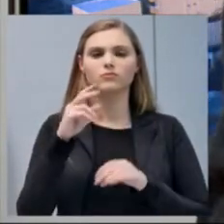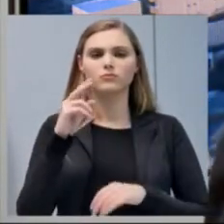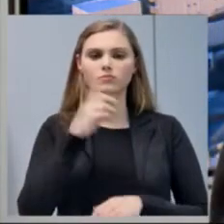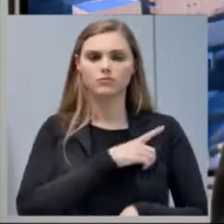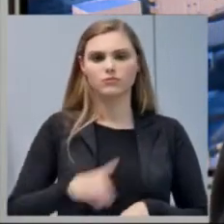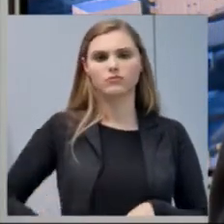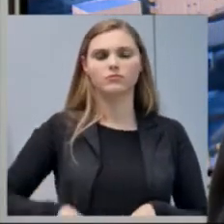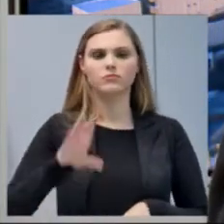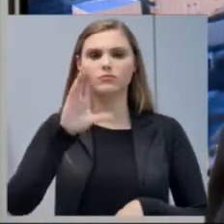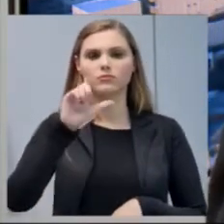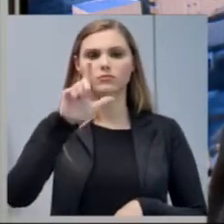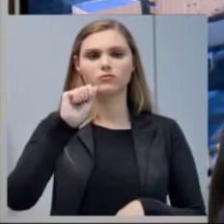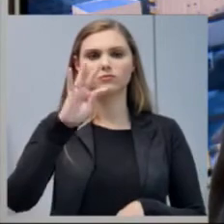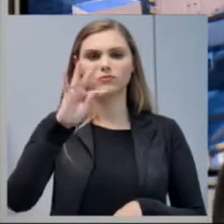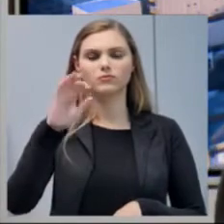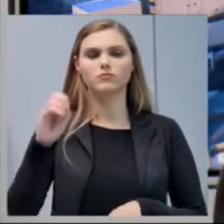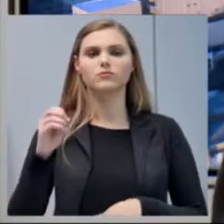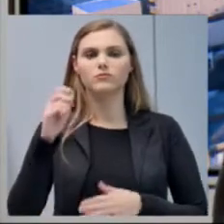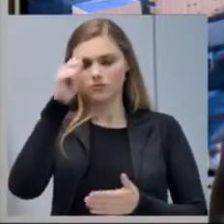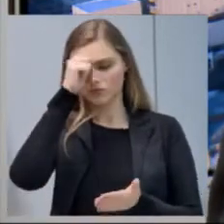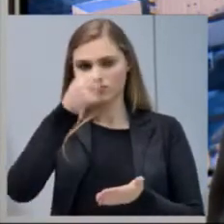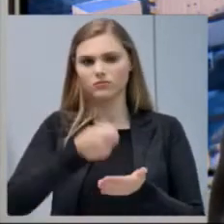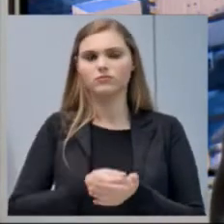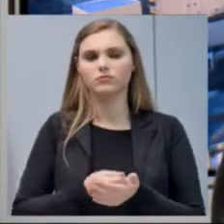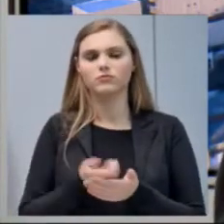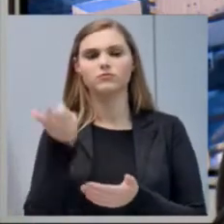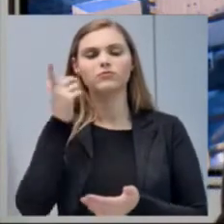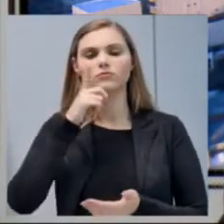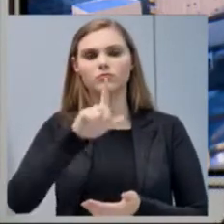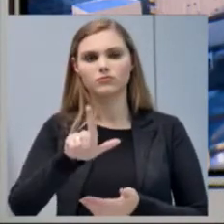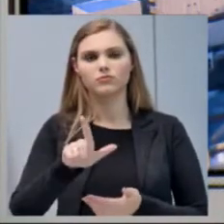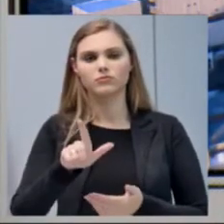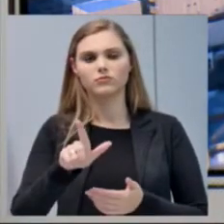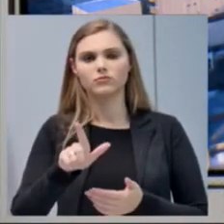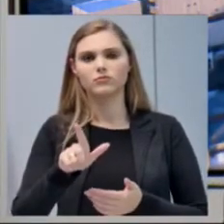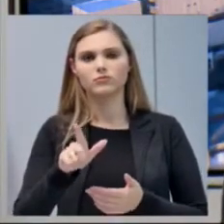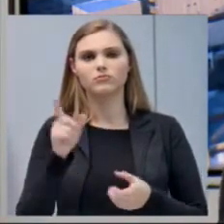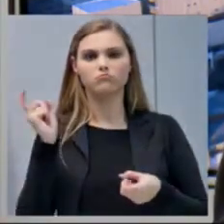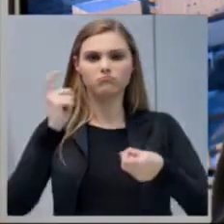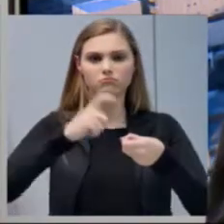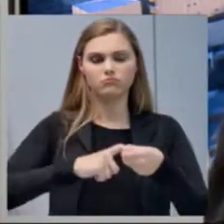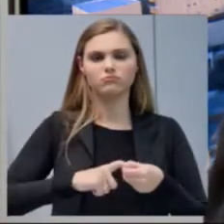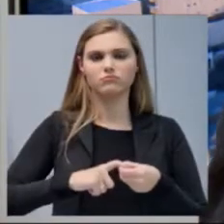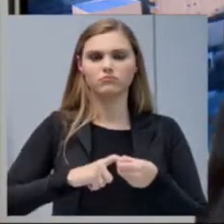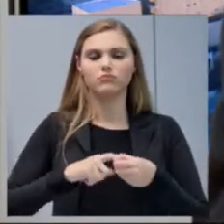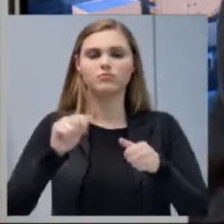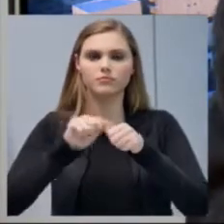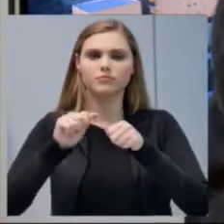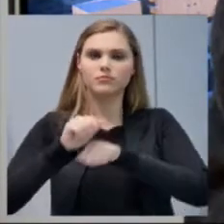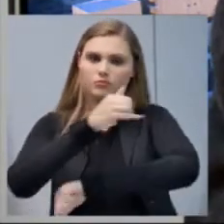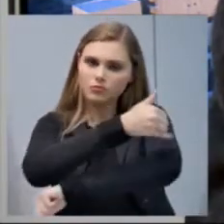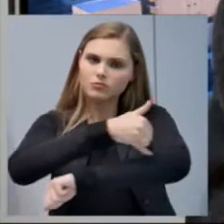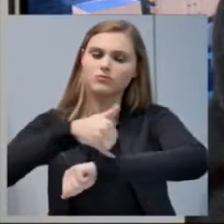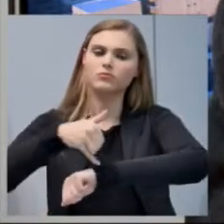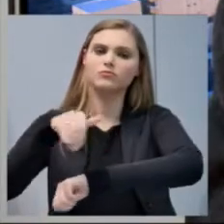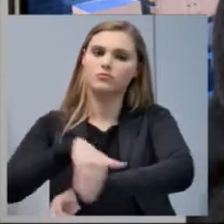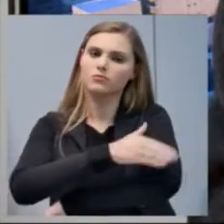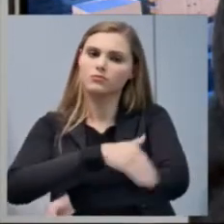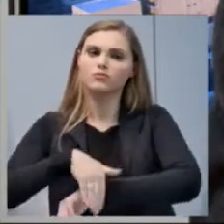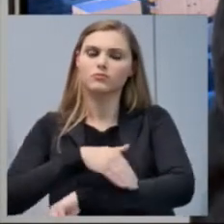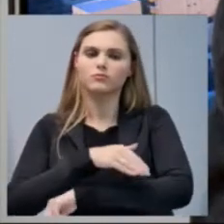nós conseguimos, através de emenda, para que fosse feita realmente a pavimentação asfáltica dessas ruas.